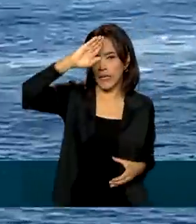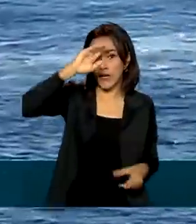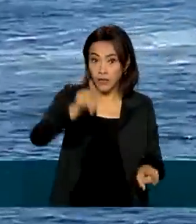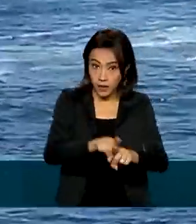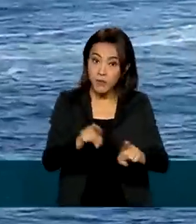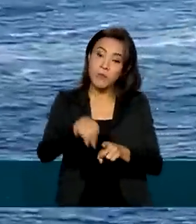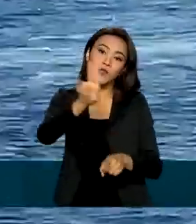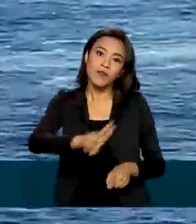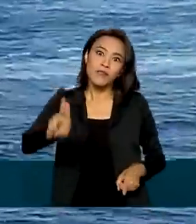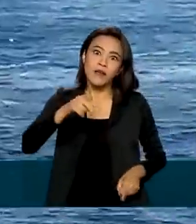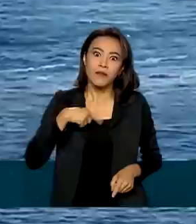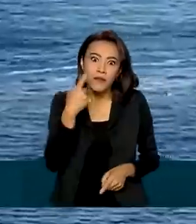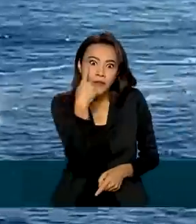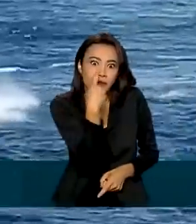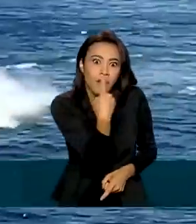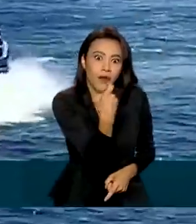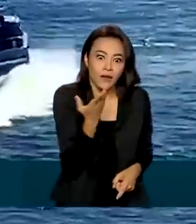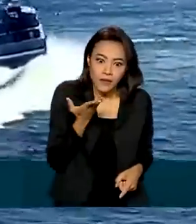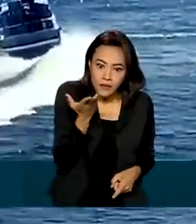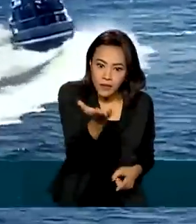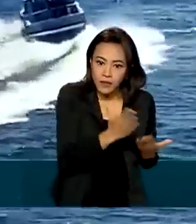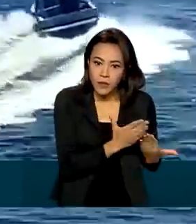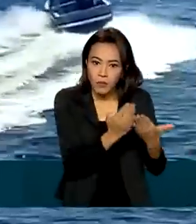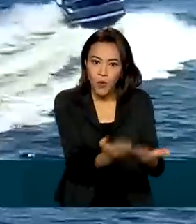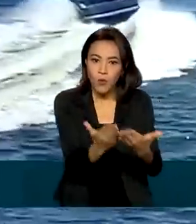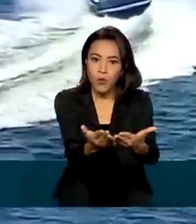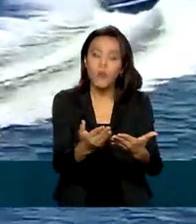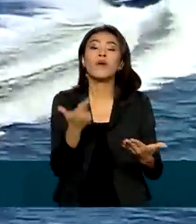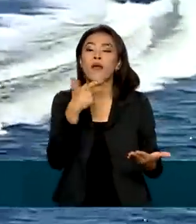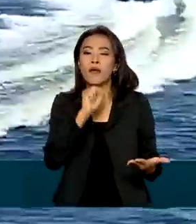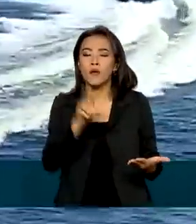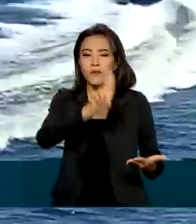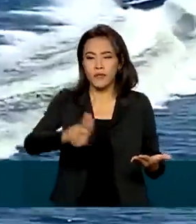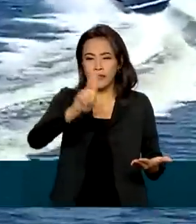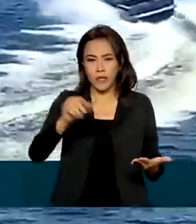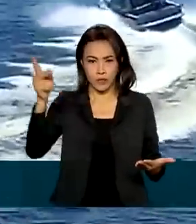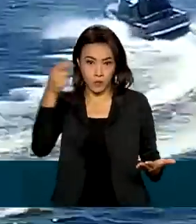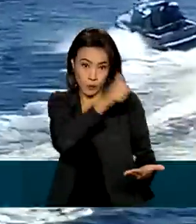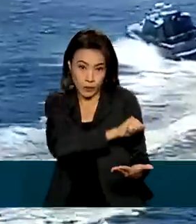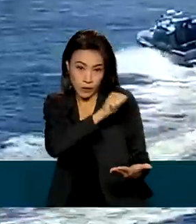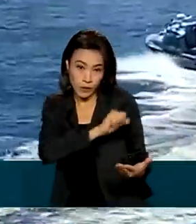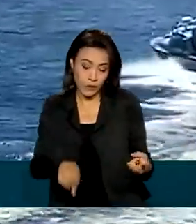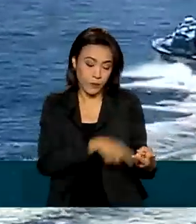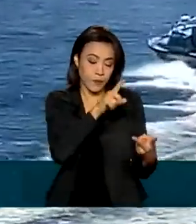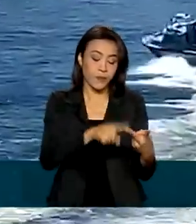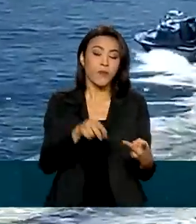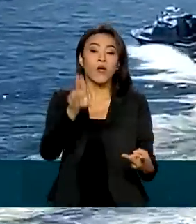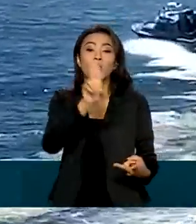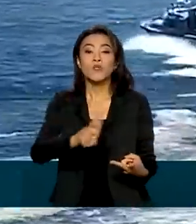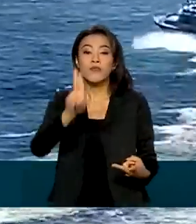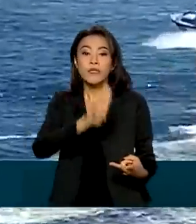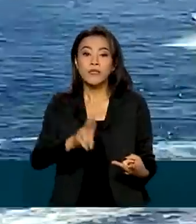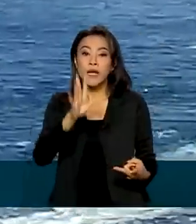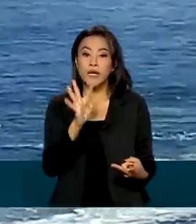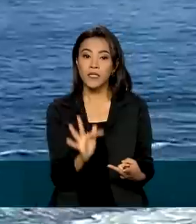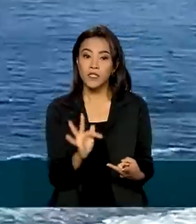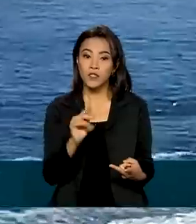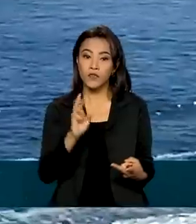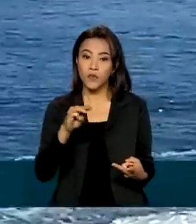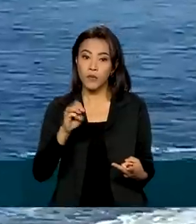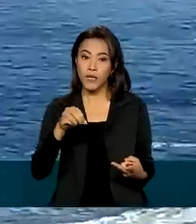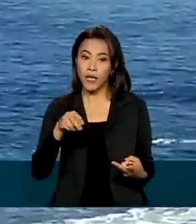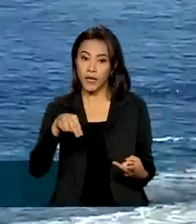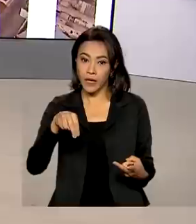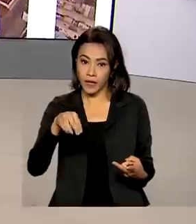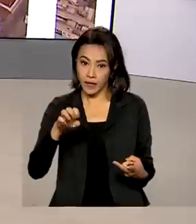demonstraram interesses operacionais, entre elas a Universidade Federal do Rio de Janeiro, a Universidade Federal Fluminense e a Universidade